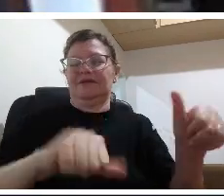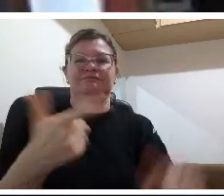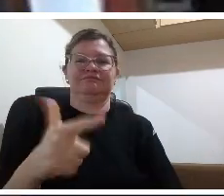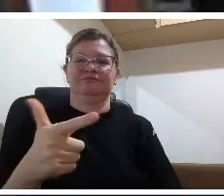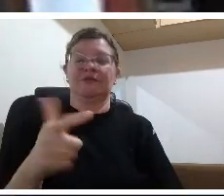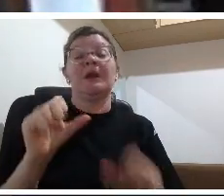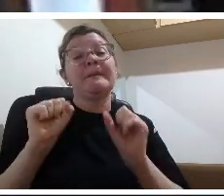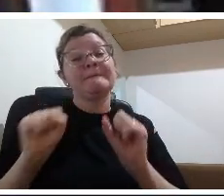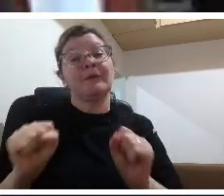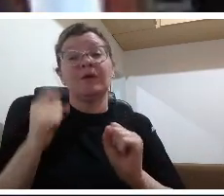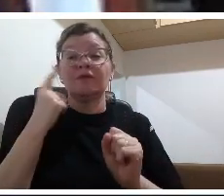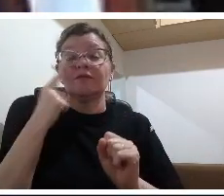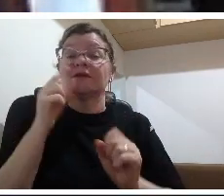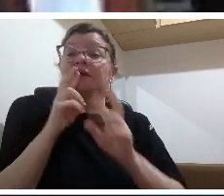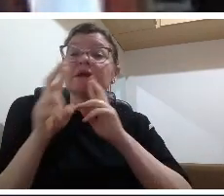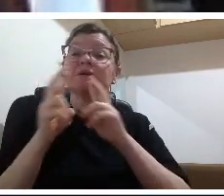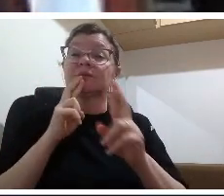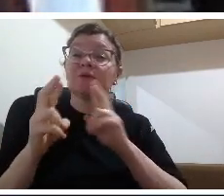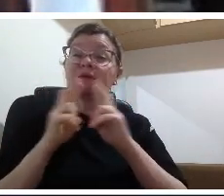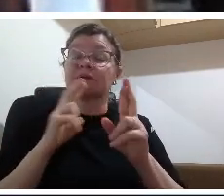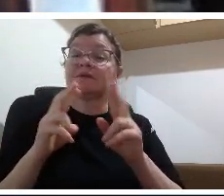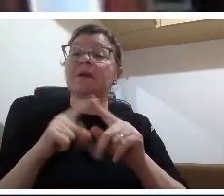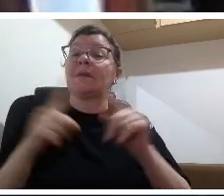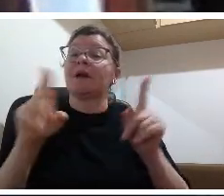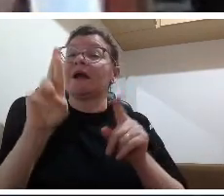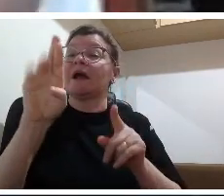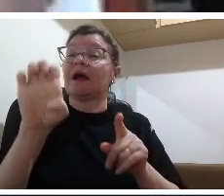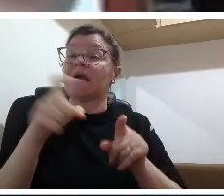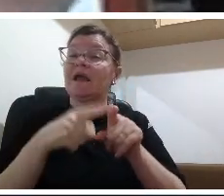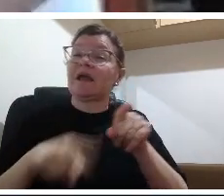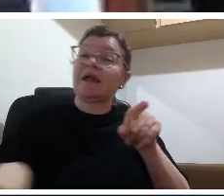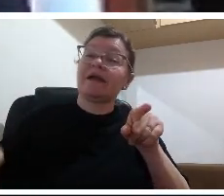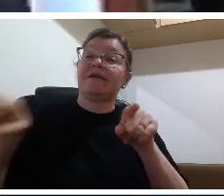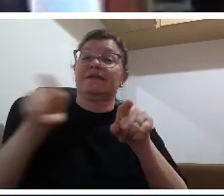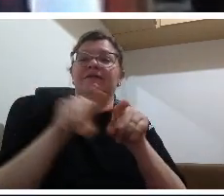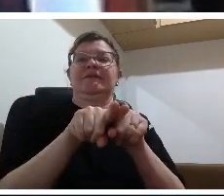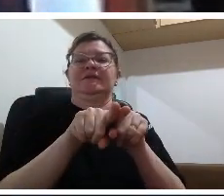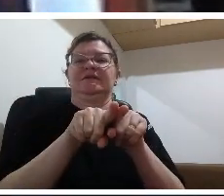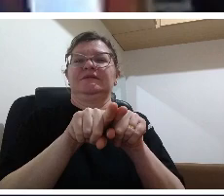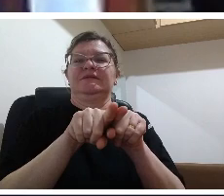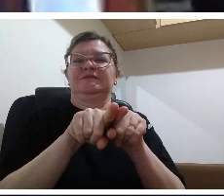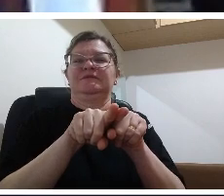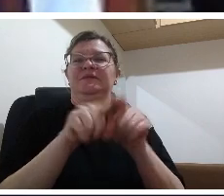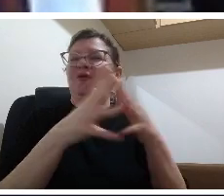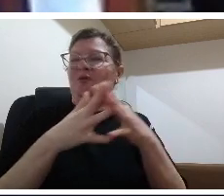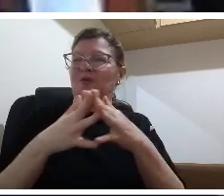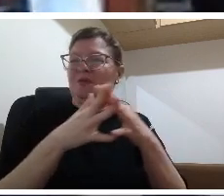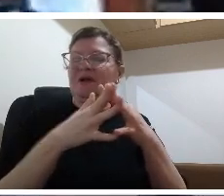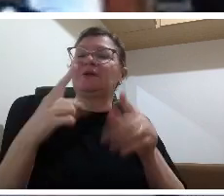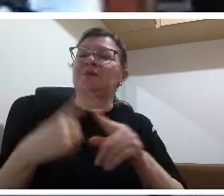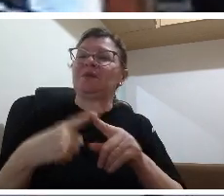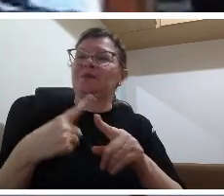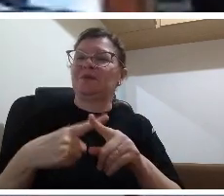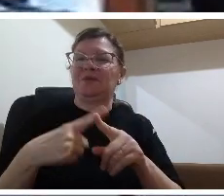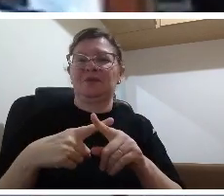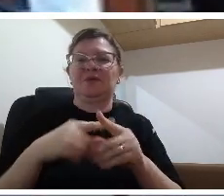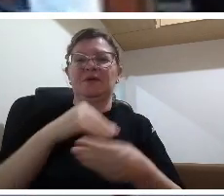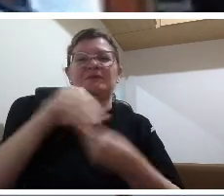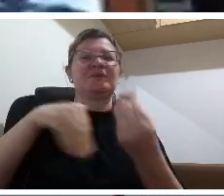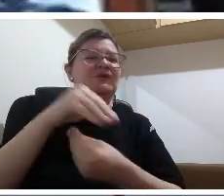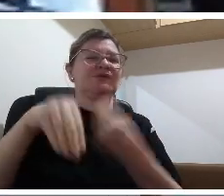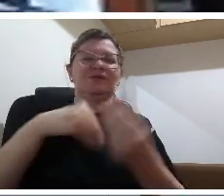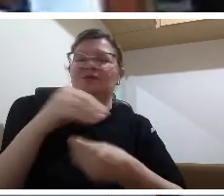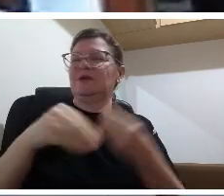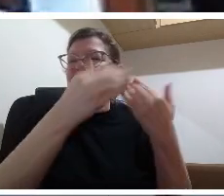avaliação e na verdade as nossas perguntas a menos aquelas que eu fiz durante dezenas de anos depois eu tive